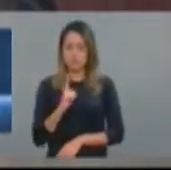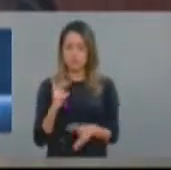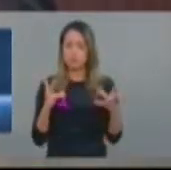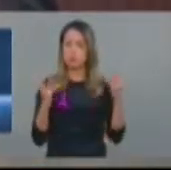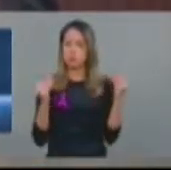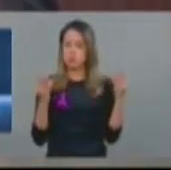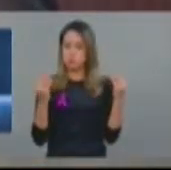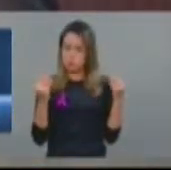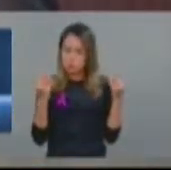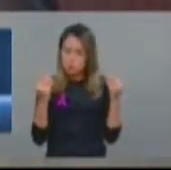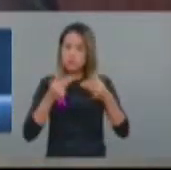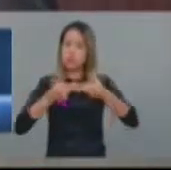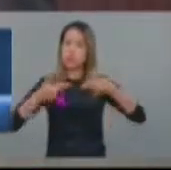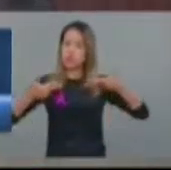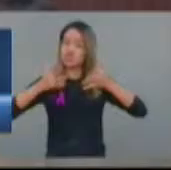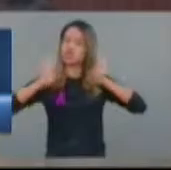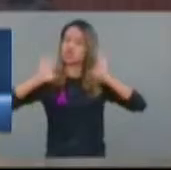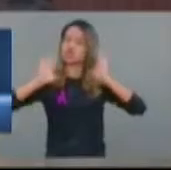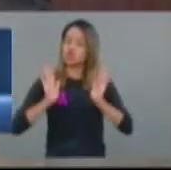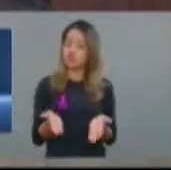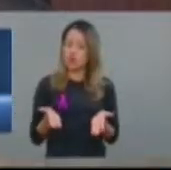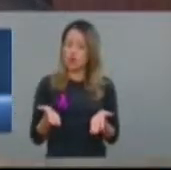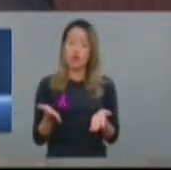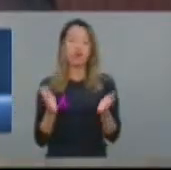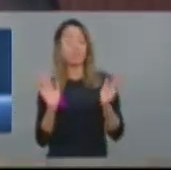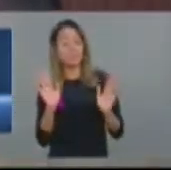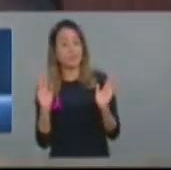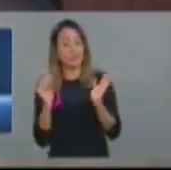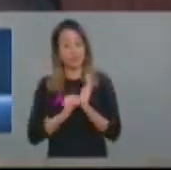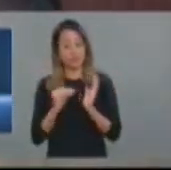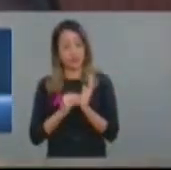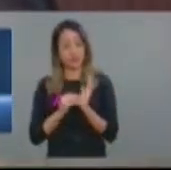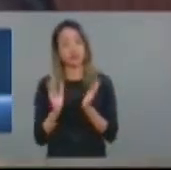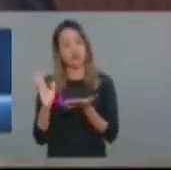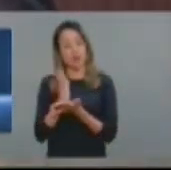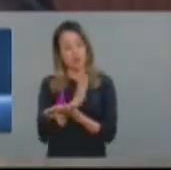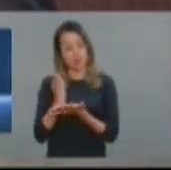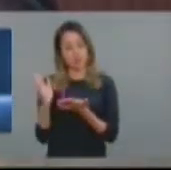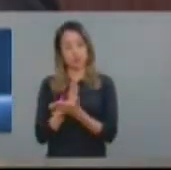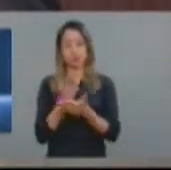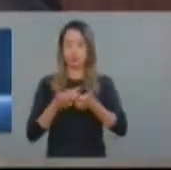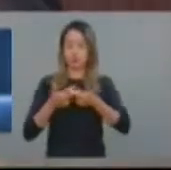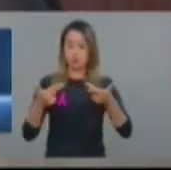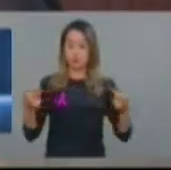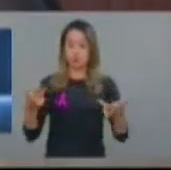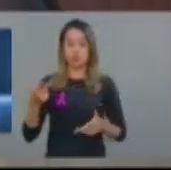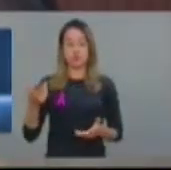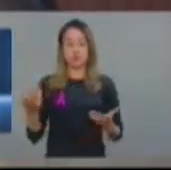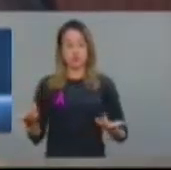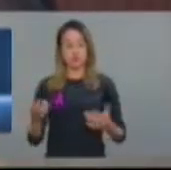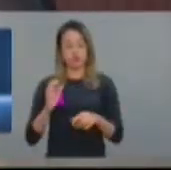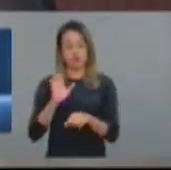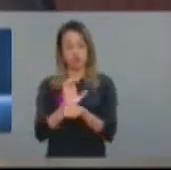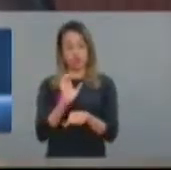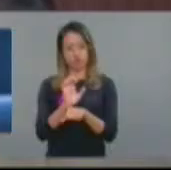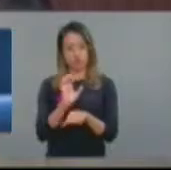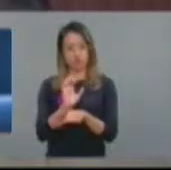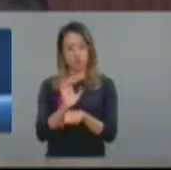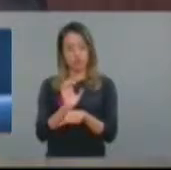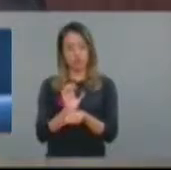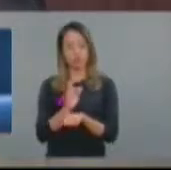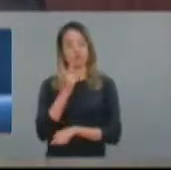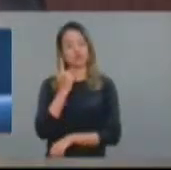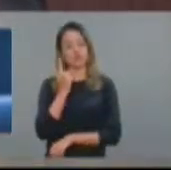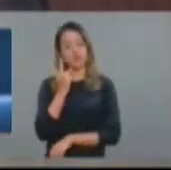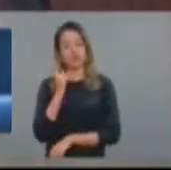potencializado o turismo nos últimos anos. Somos um Estado extremamente acolhedor e que está